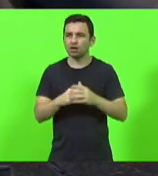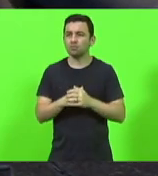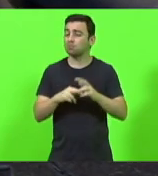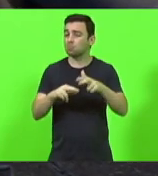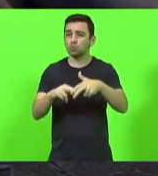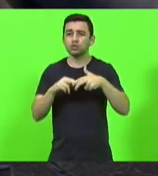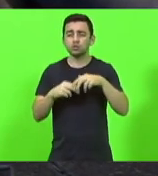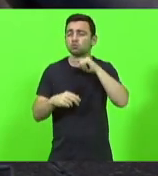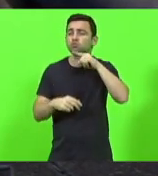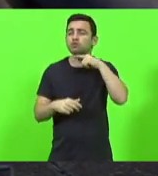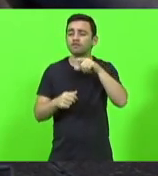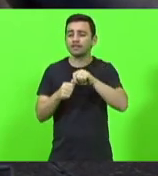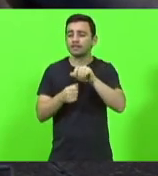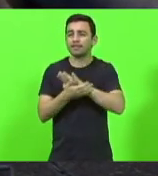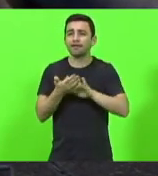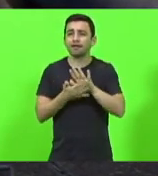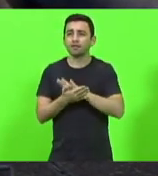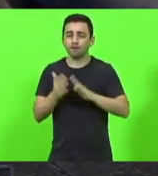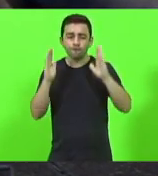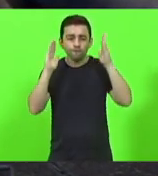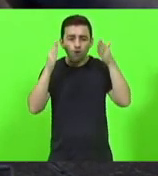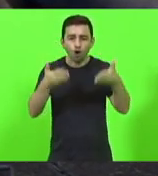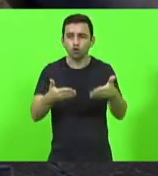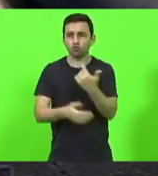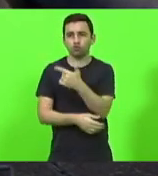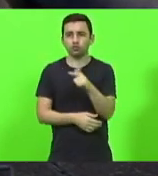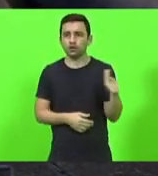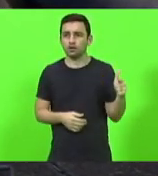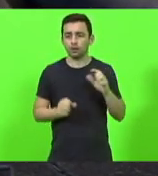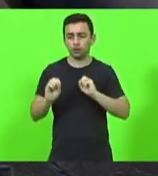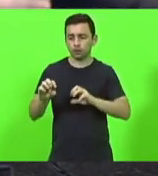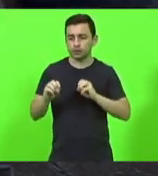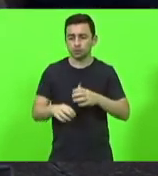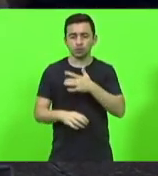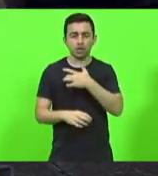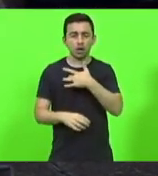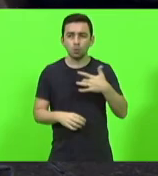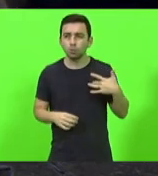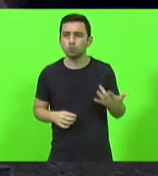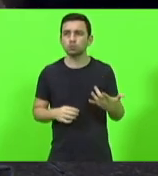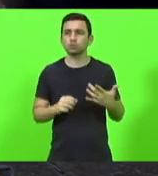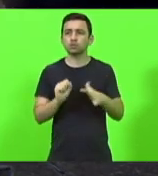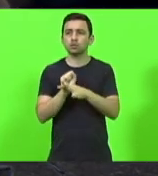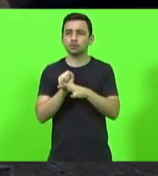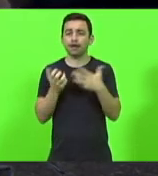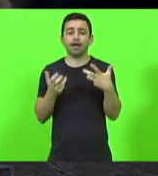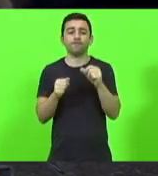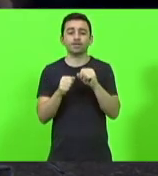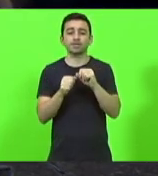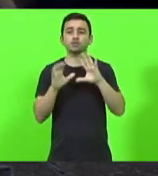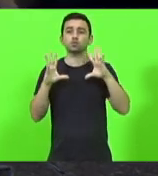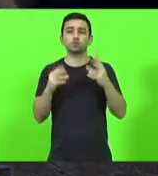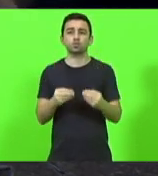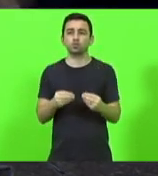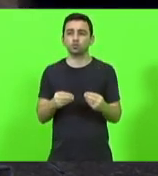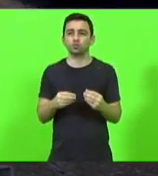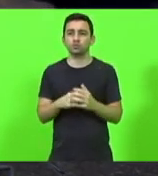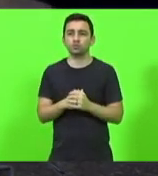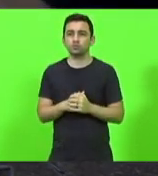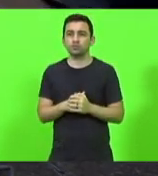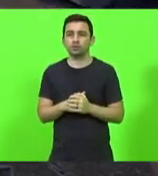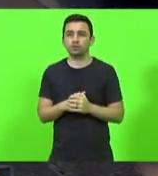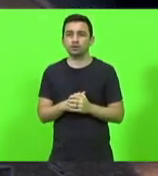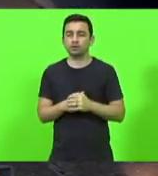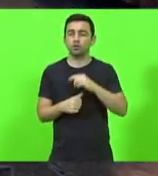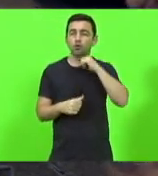não faz nada bem, não consegue ter foco, não consegue fazer educação, saúde, segurança, bem, porque está fazendo tudo, é um pato, é um pato, não consegue